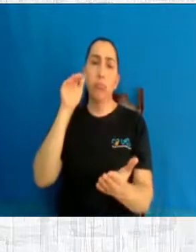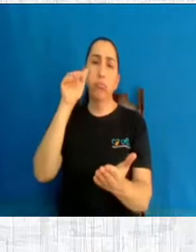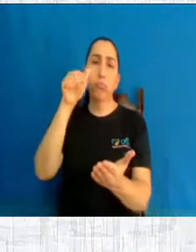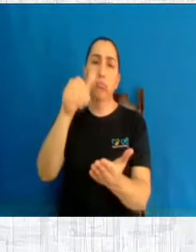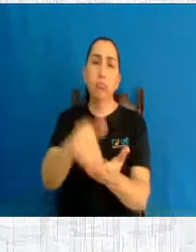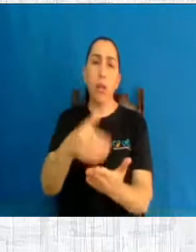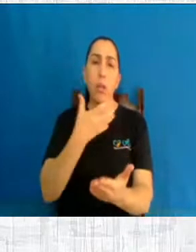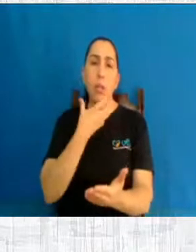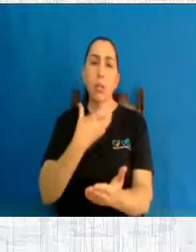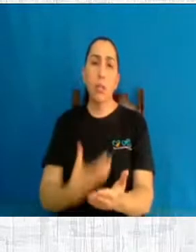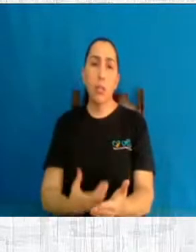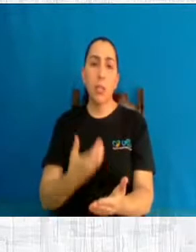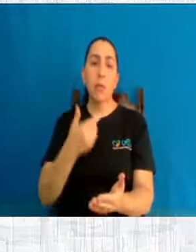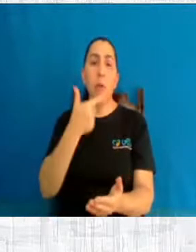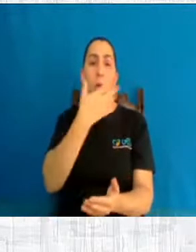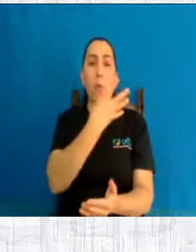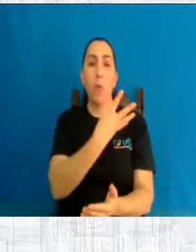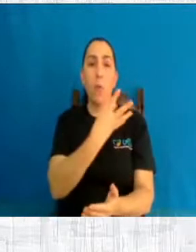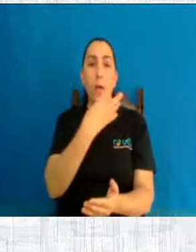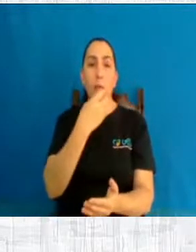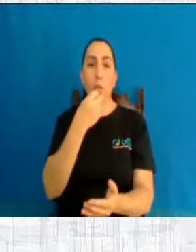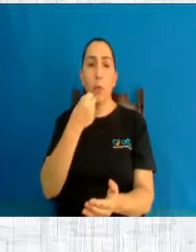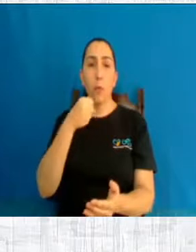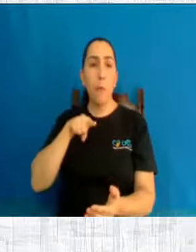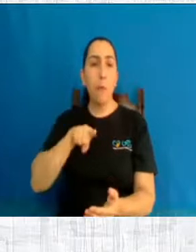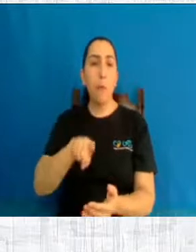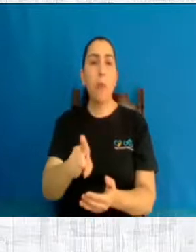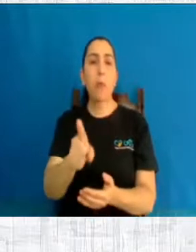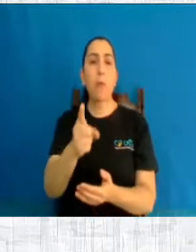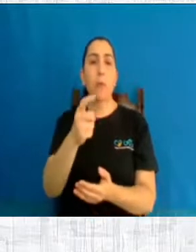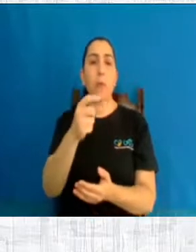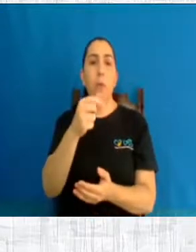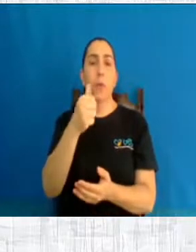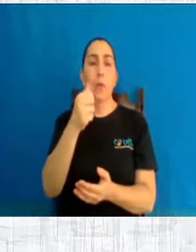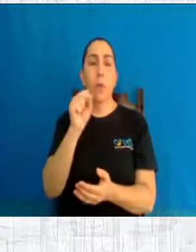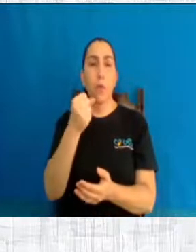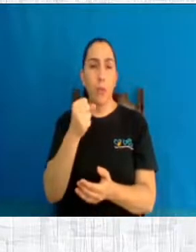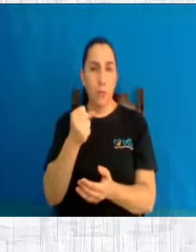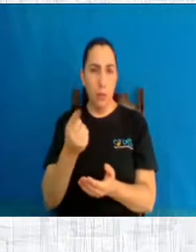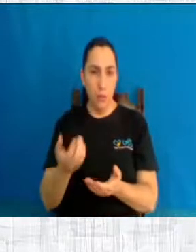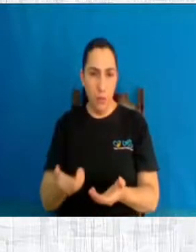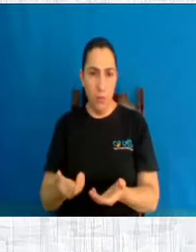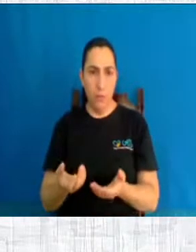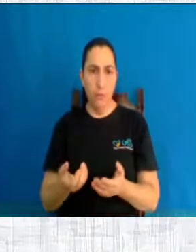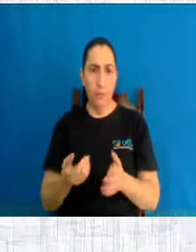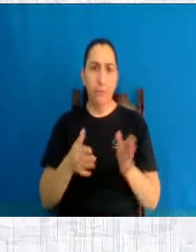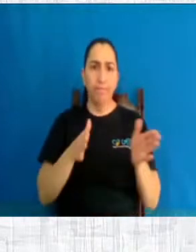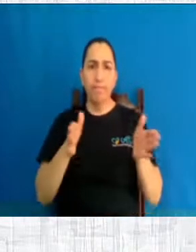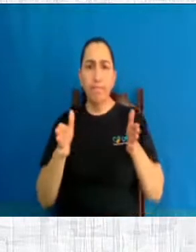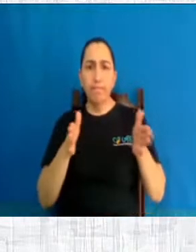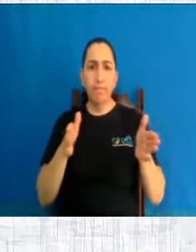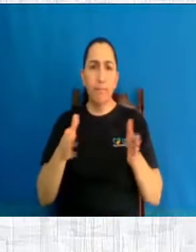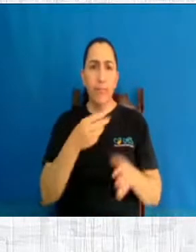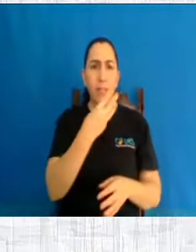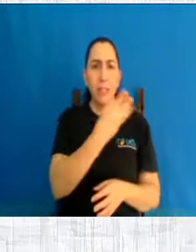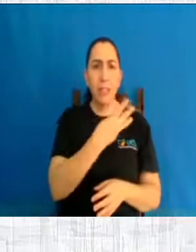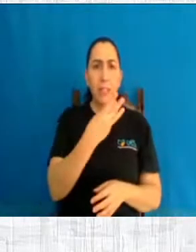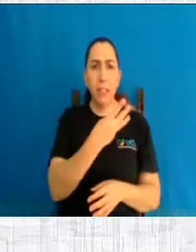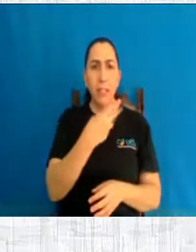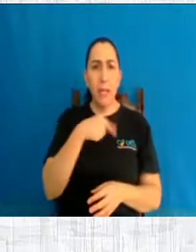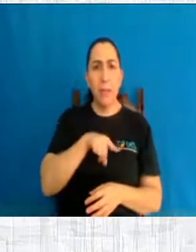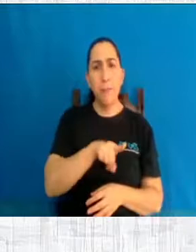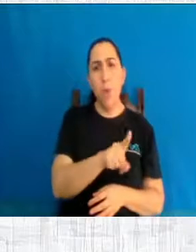a bolsa, em 2012. Olha lá. Oi, e não eram 33 mil a 50 mil? Onde estão os outros